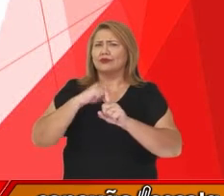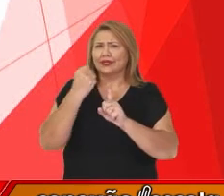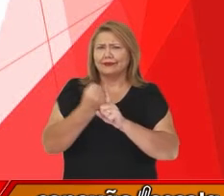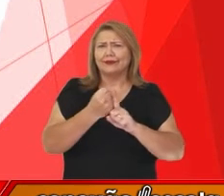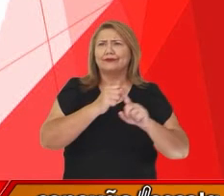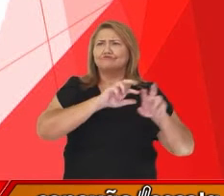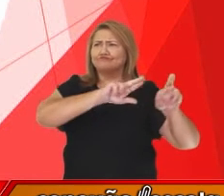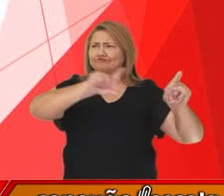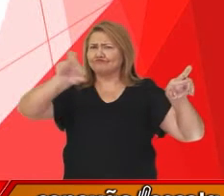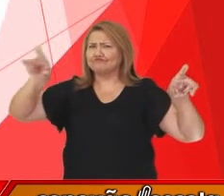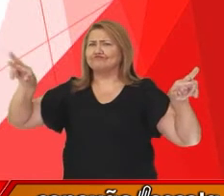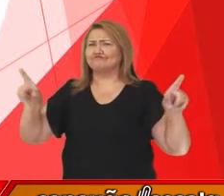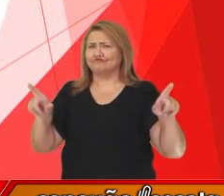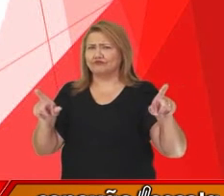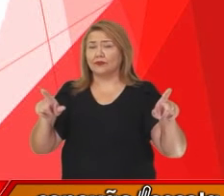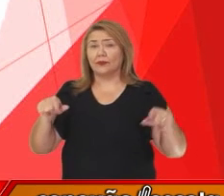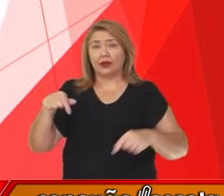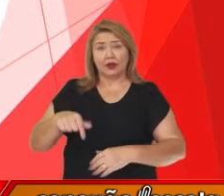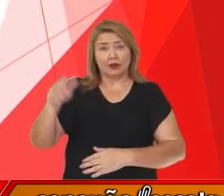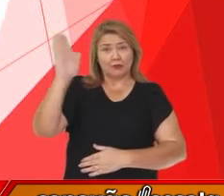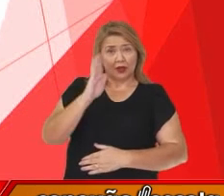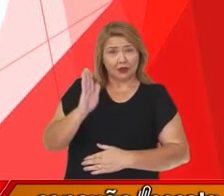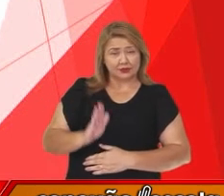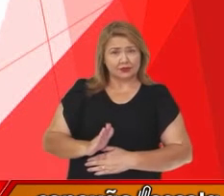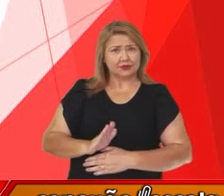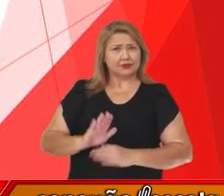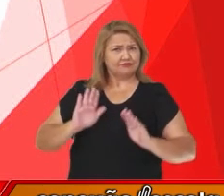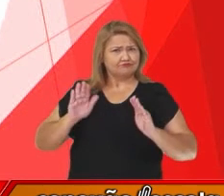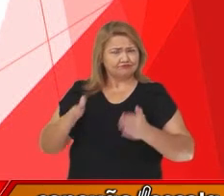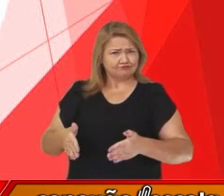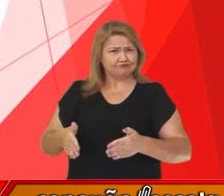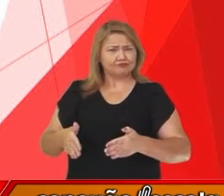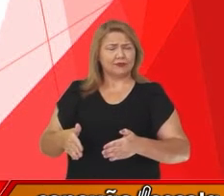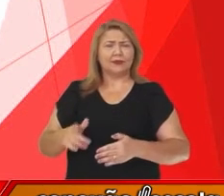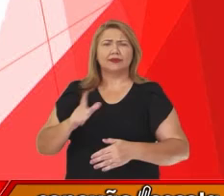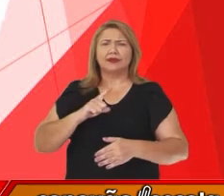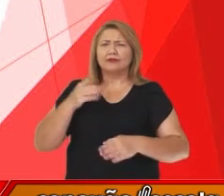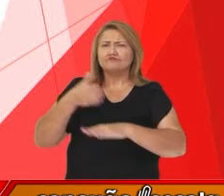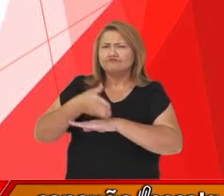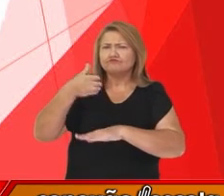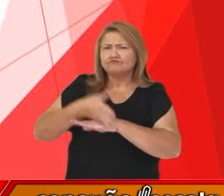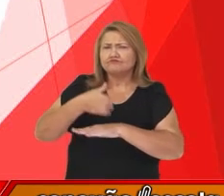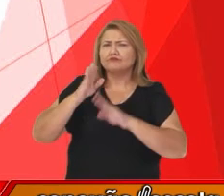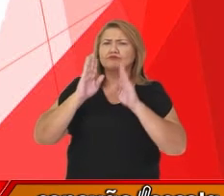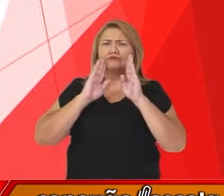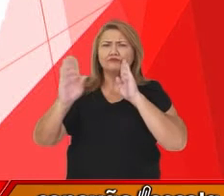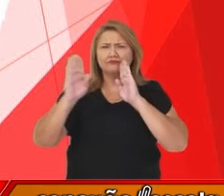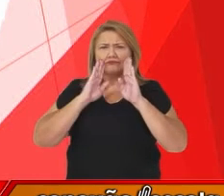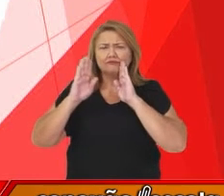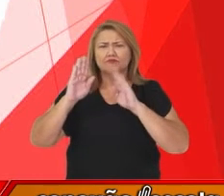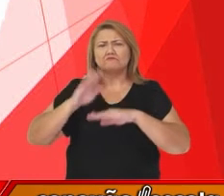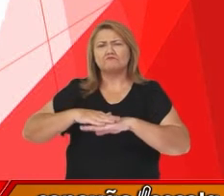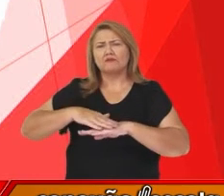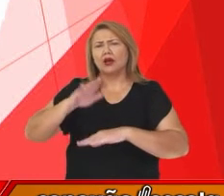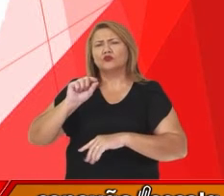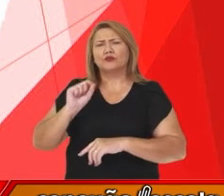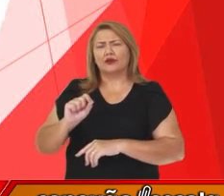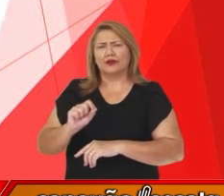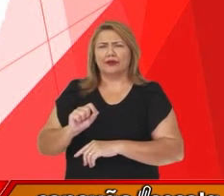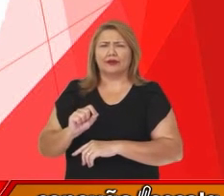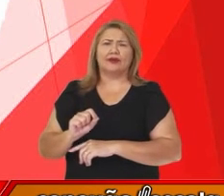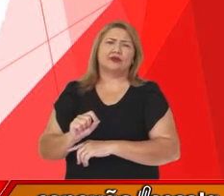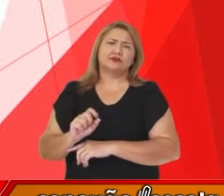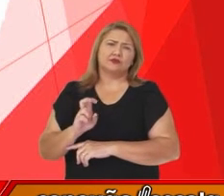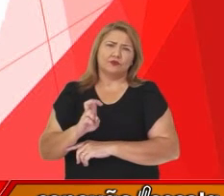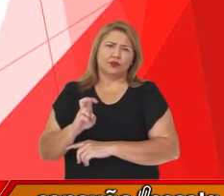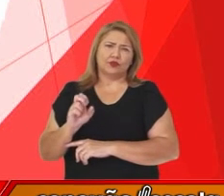especificamente, a base de usuários ativos do Facebook representa 58